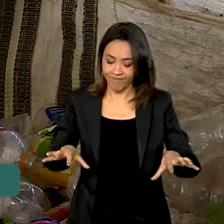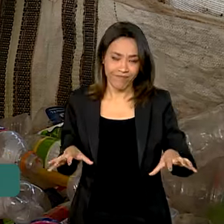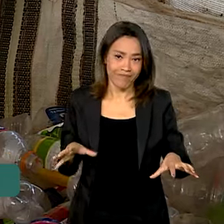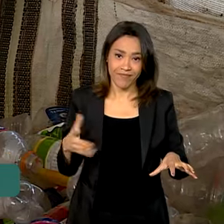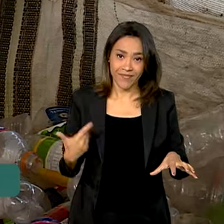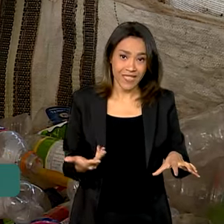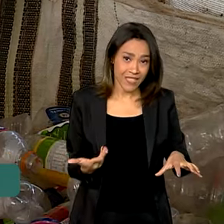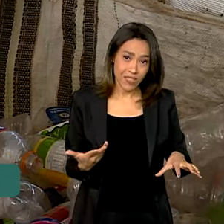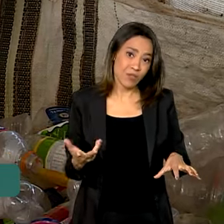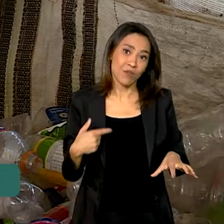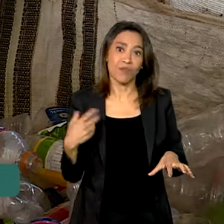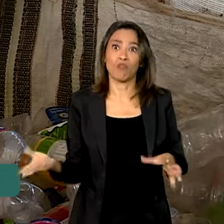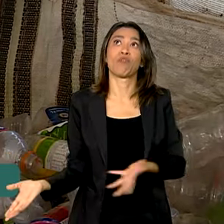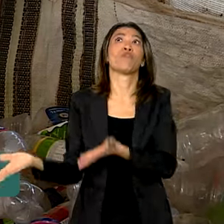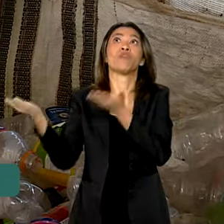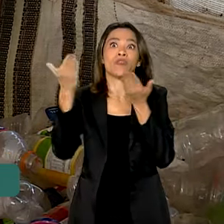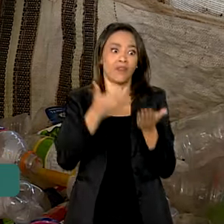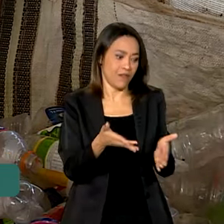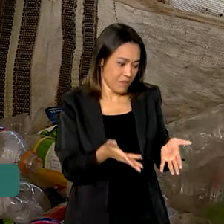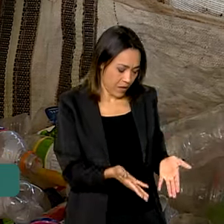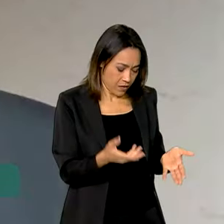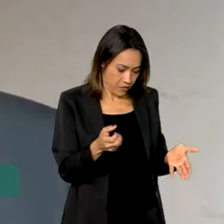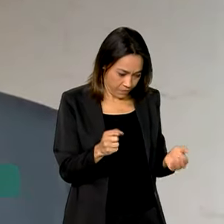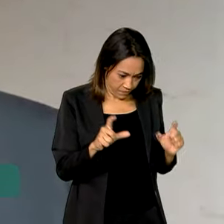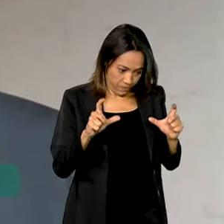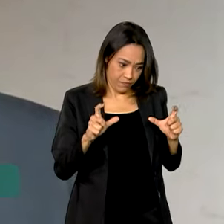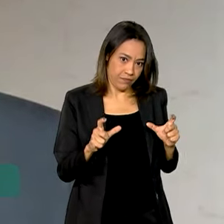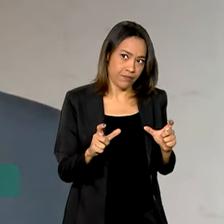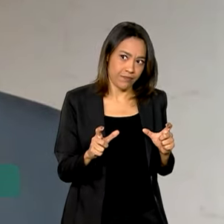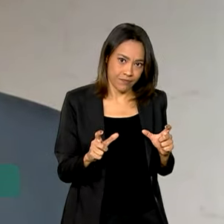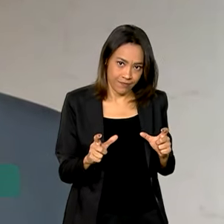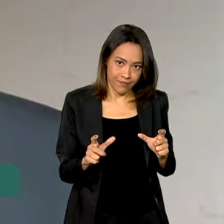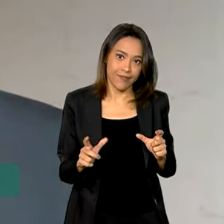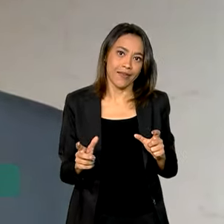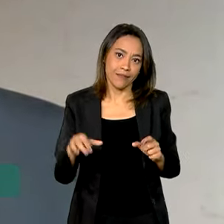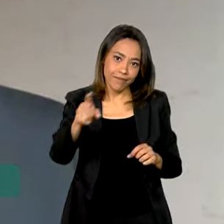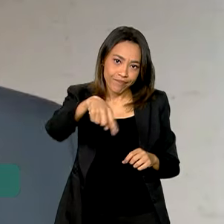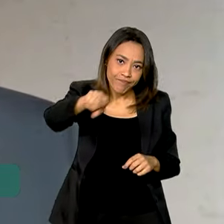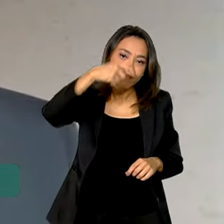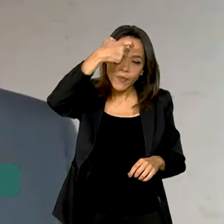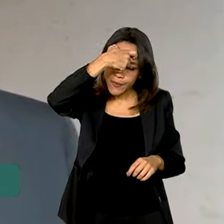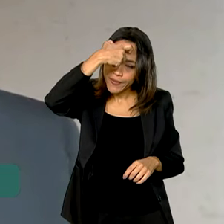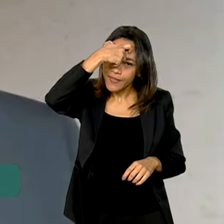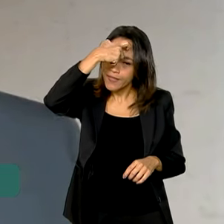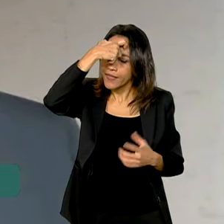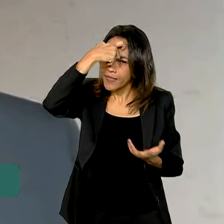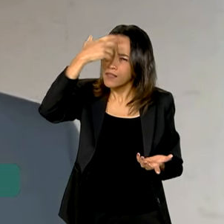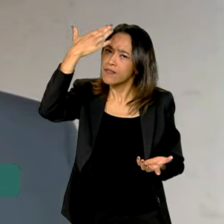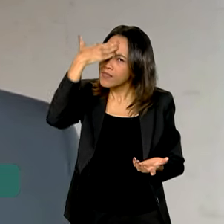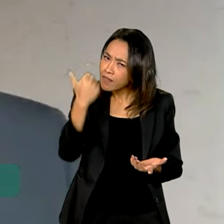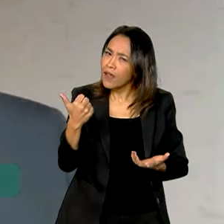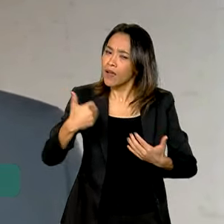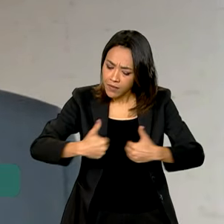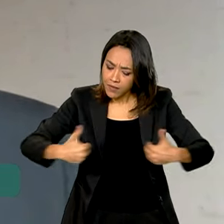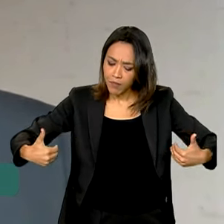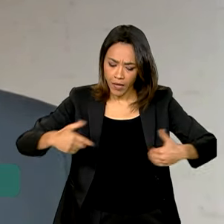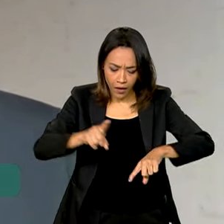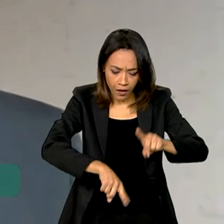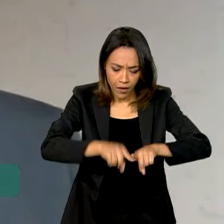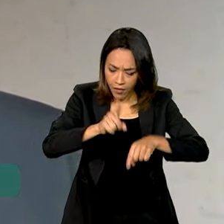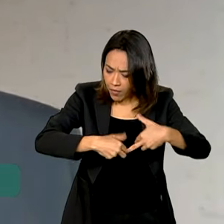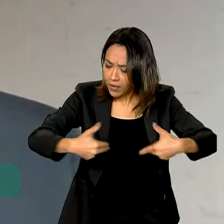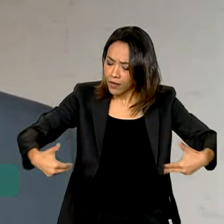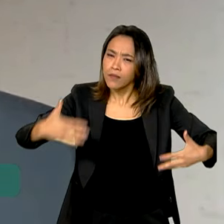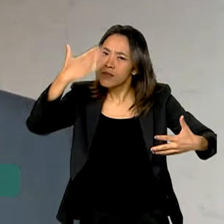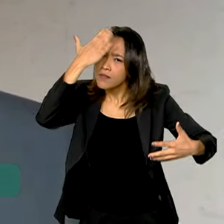viria aqui para a gente. Um consumidor consciente sabe descartar as embalagens e cada vez mais